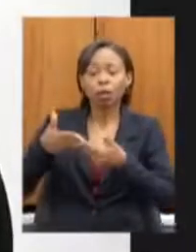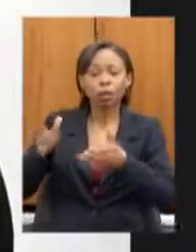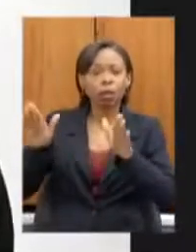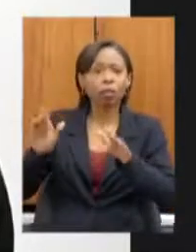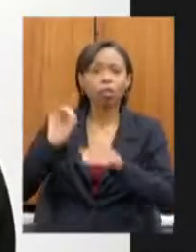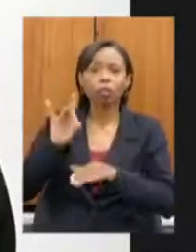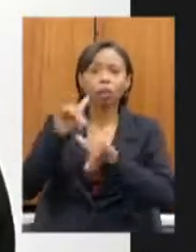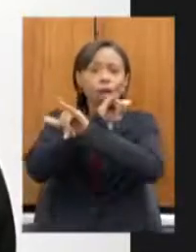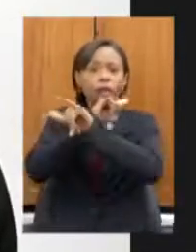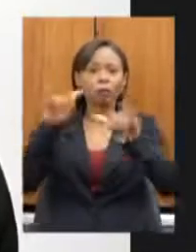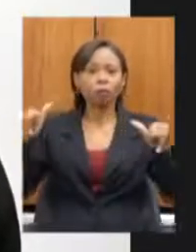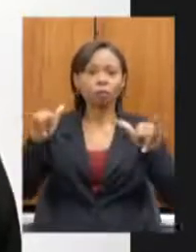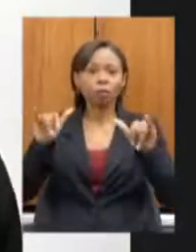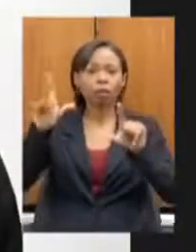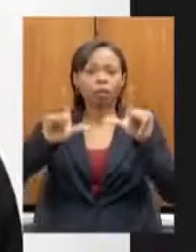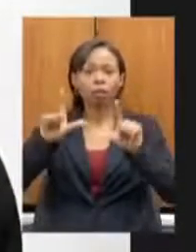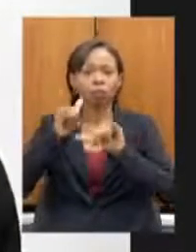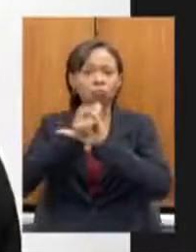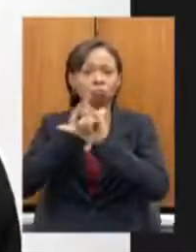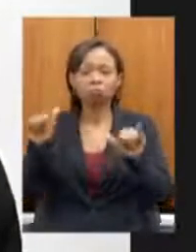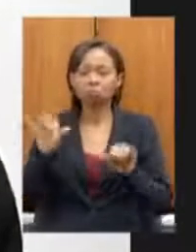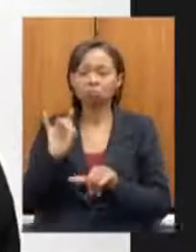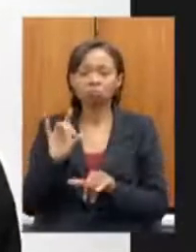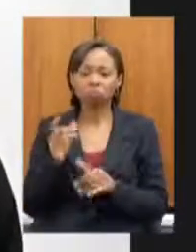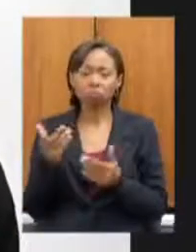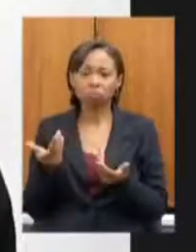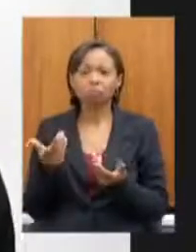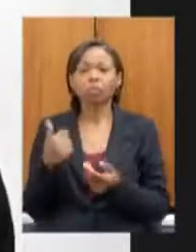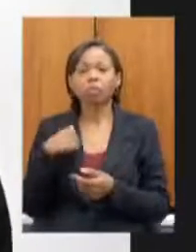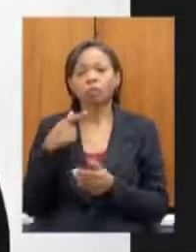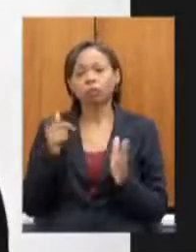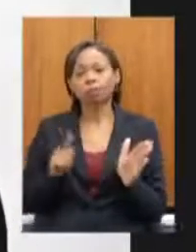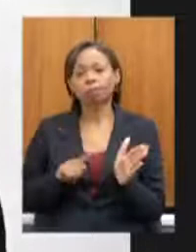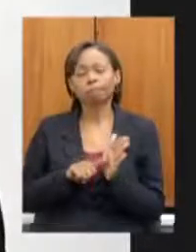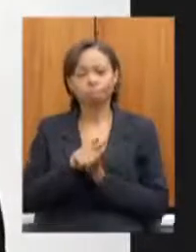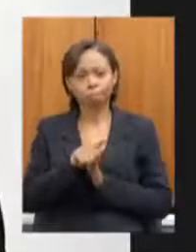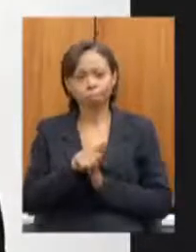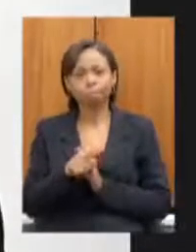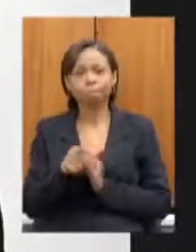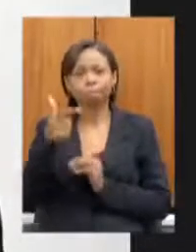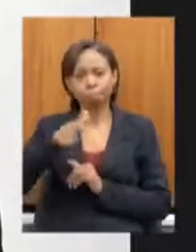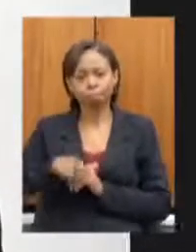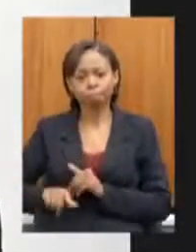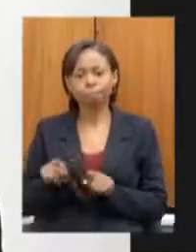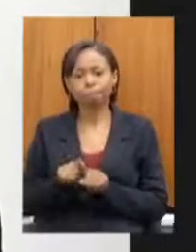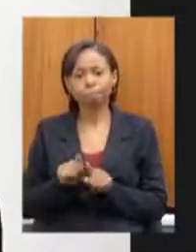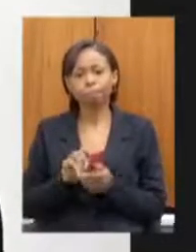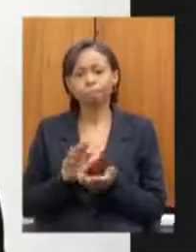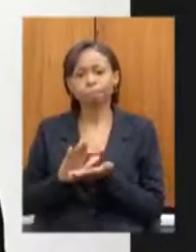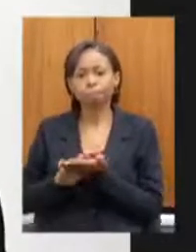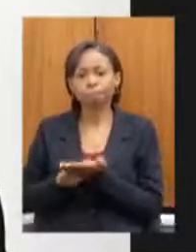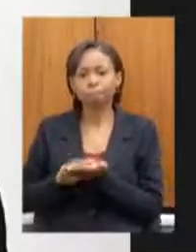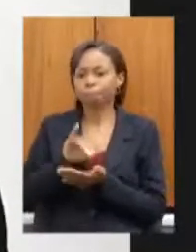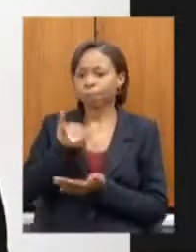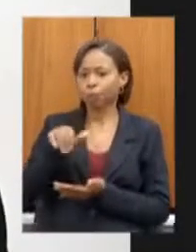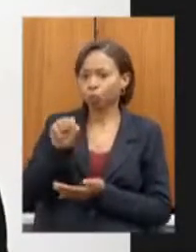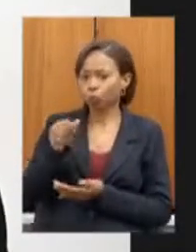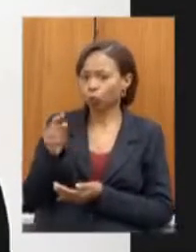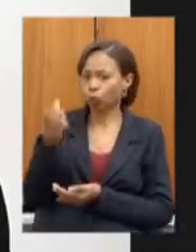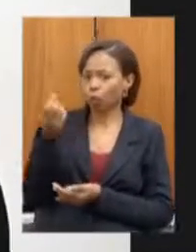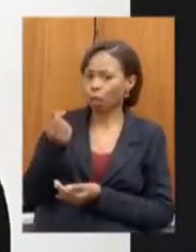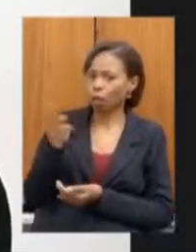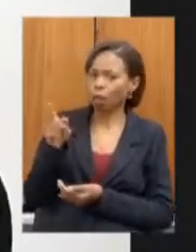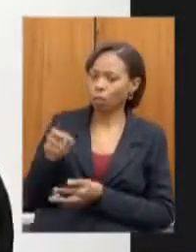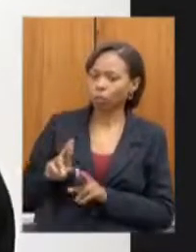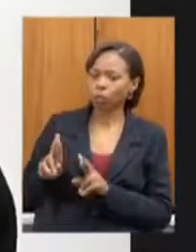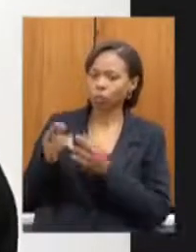então quero aqui deixar a minha pergunta e mais uma vez parabenizar o deputado João Leite pela riqueza